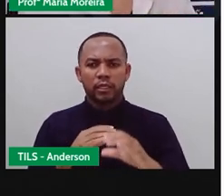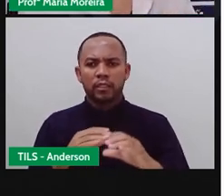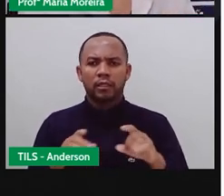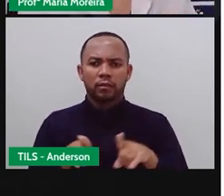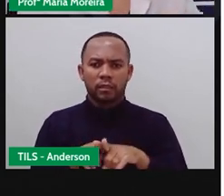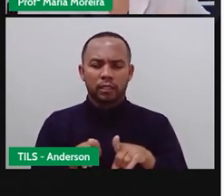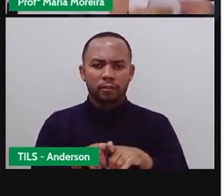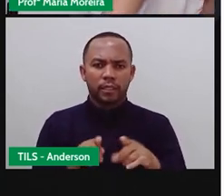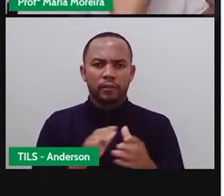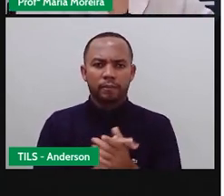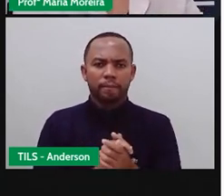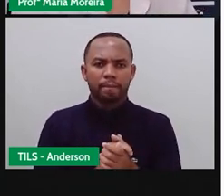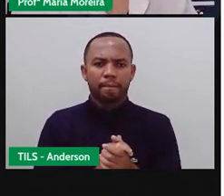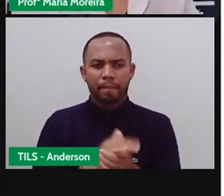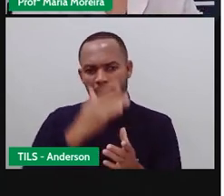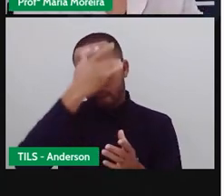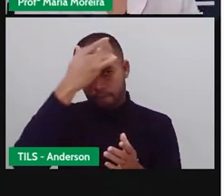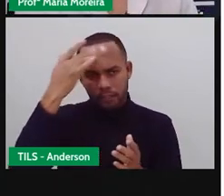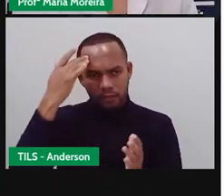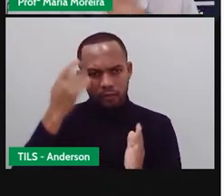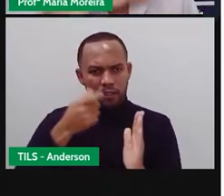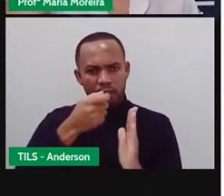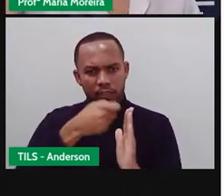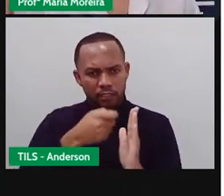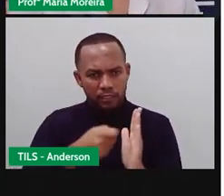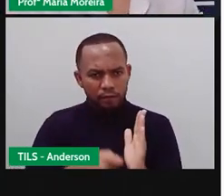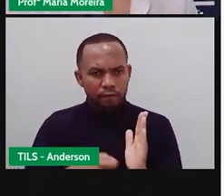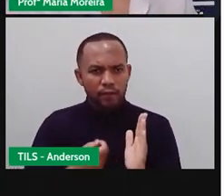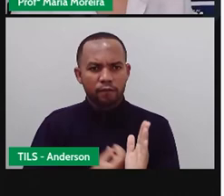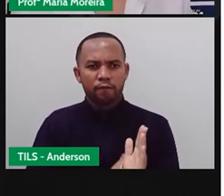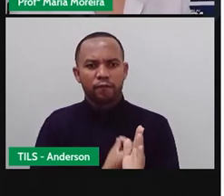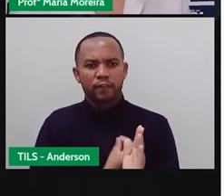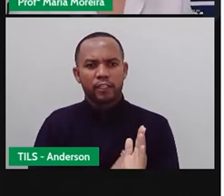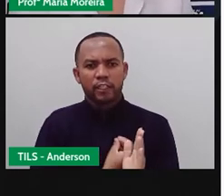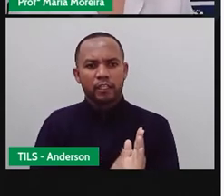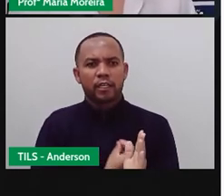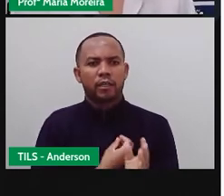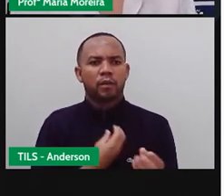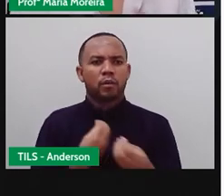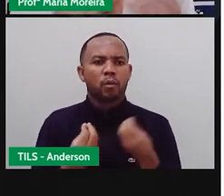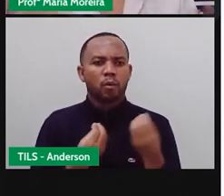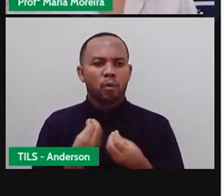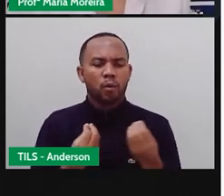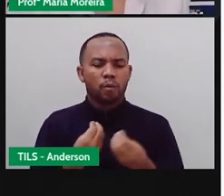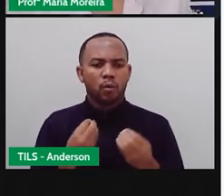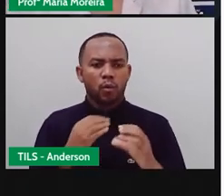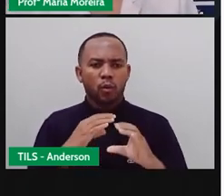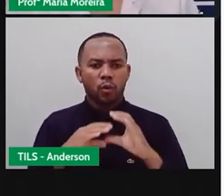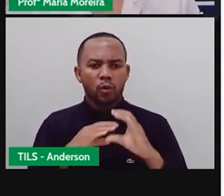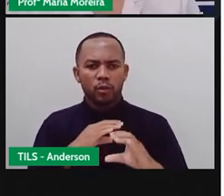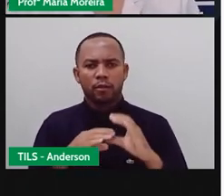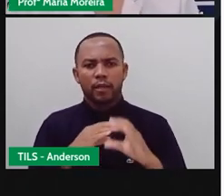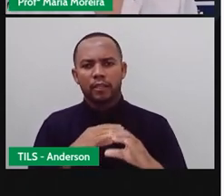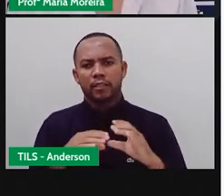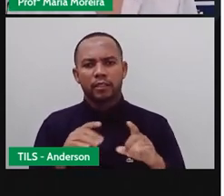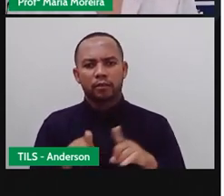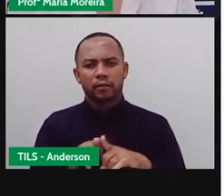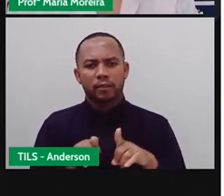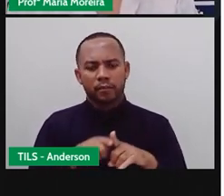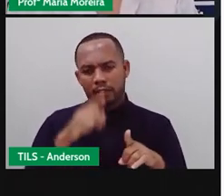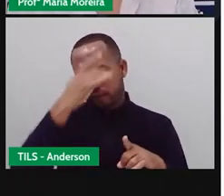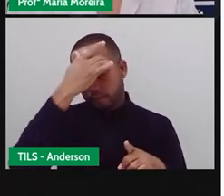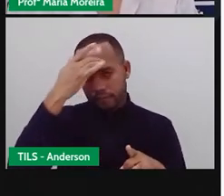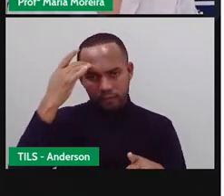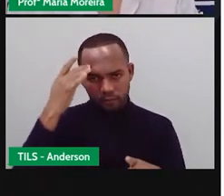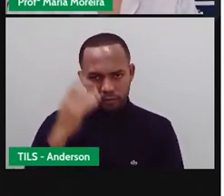um diário, onde as pessoas escreviam sobre a sua vida, para serem o quê? Meios aí de comunicação entre as pessoas.